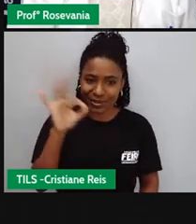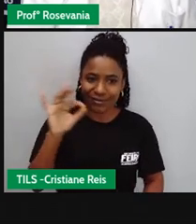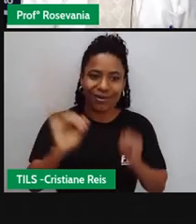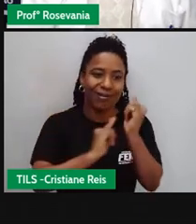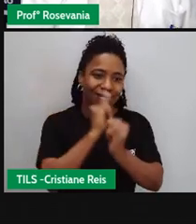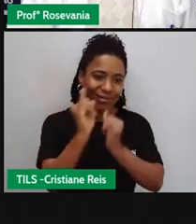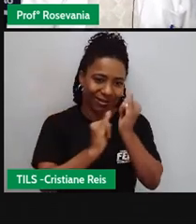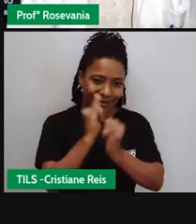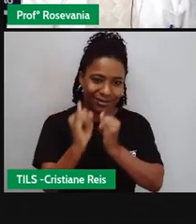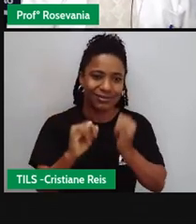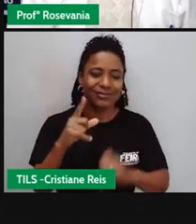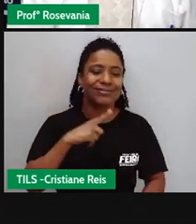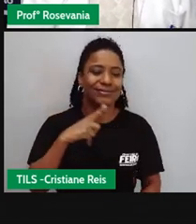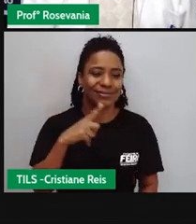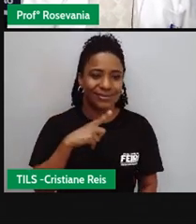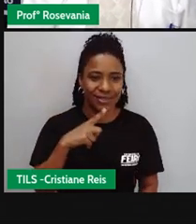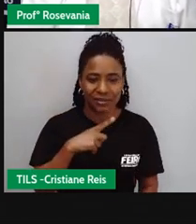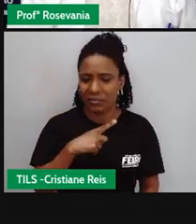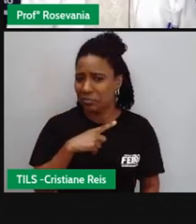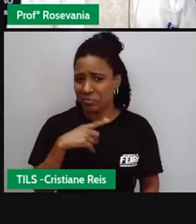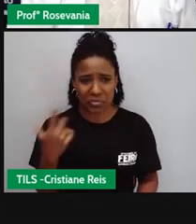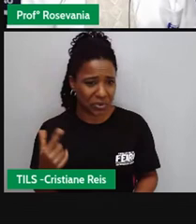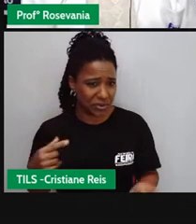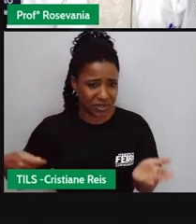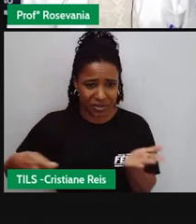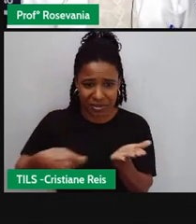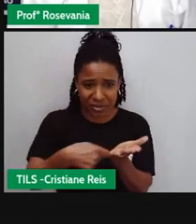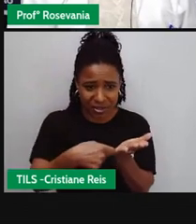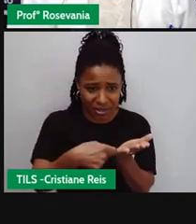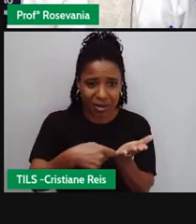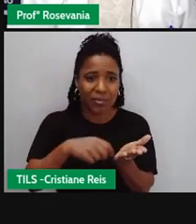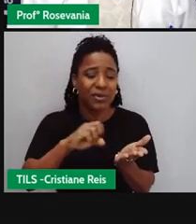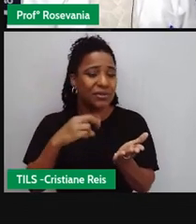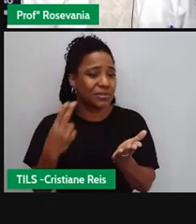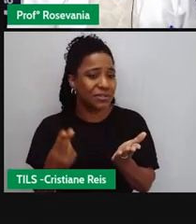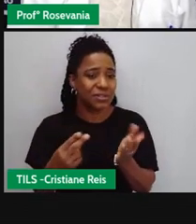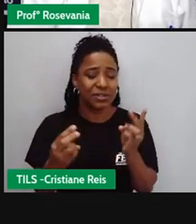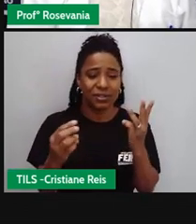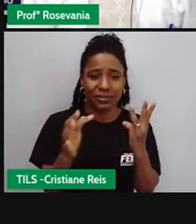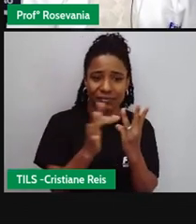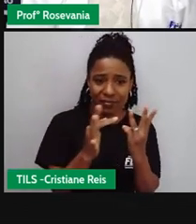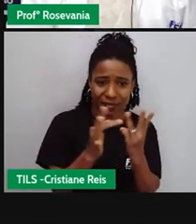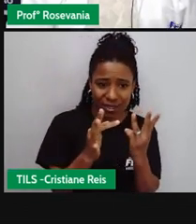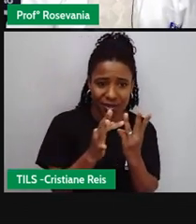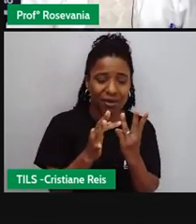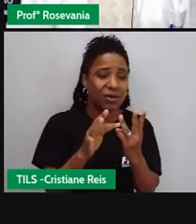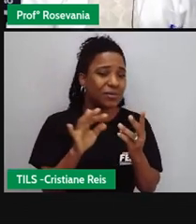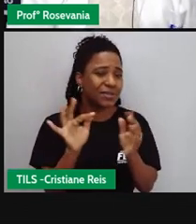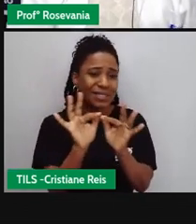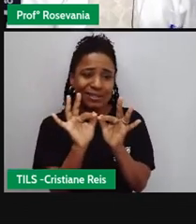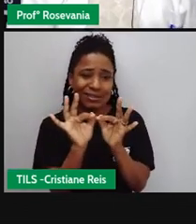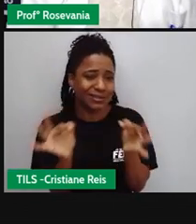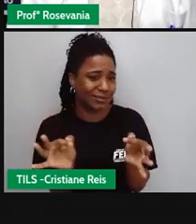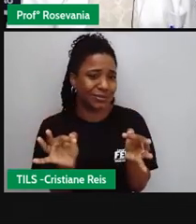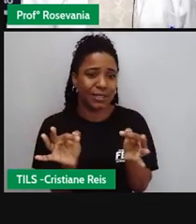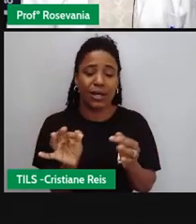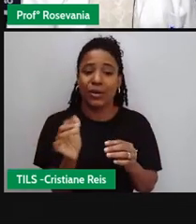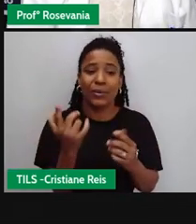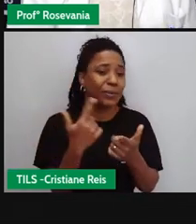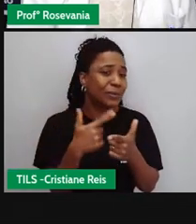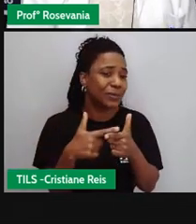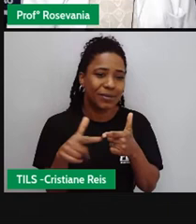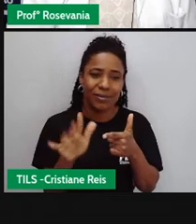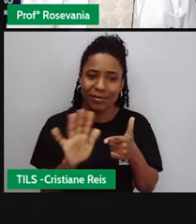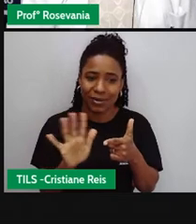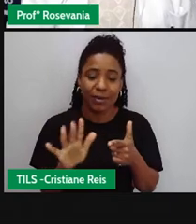internet não importa se é a cabo se é conexão móvel se é o DSL mas de qualquer forma tem acesso